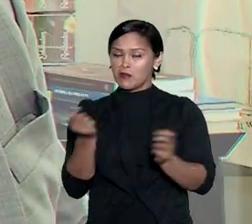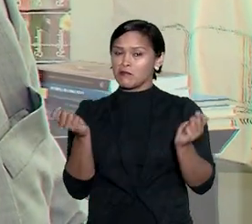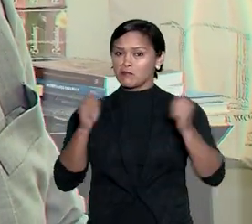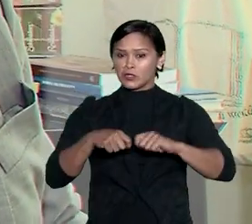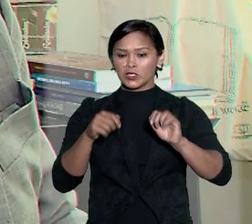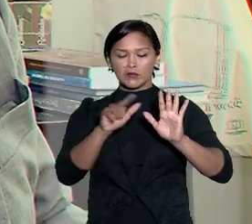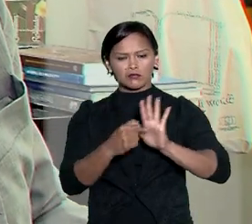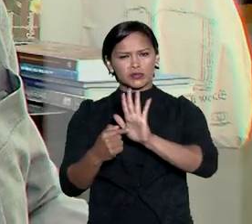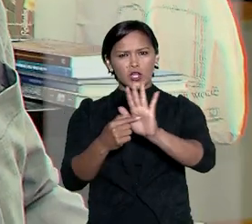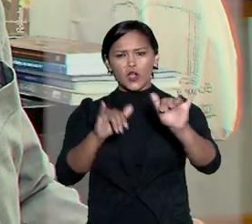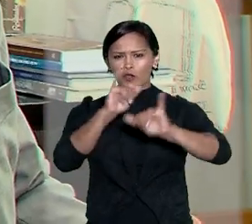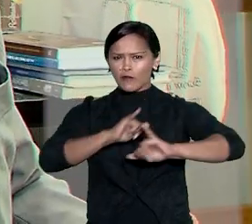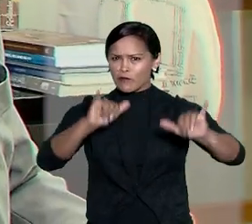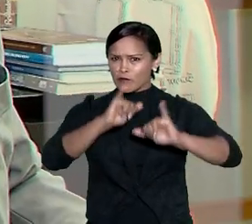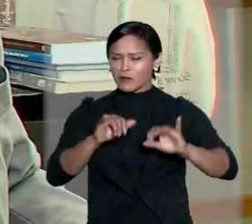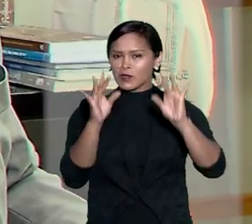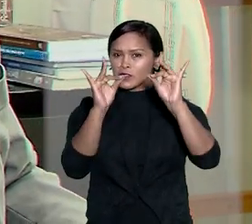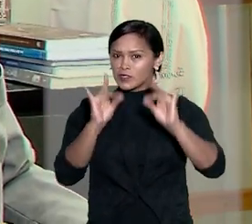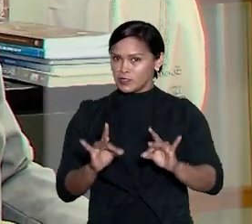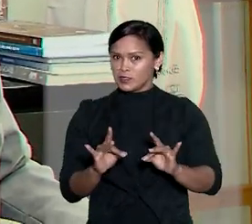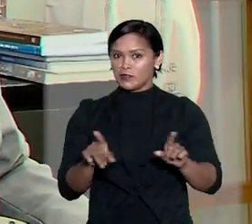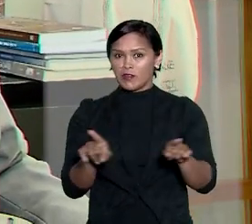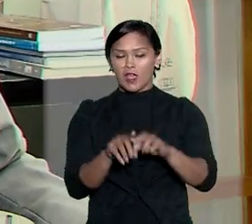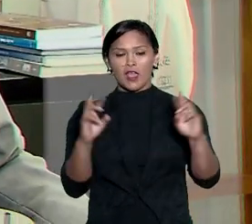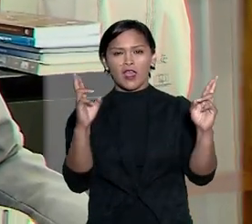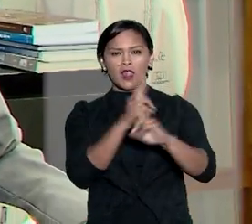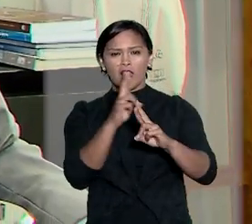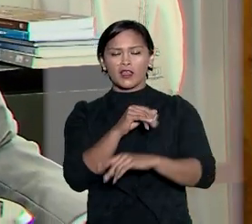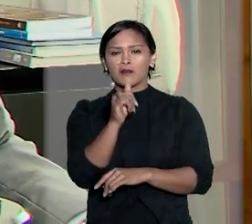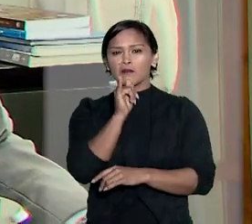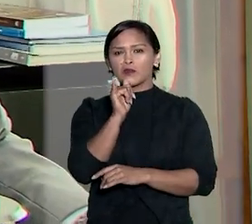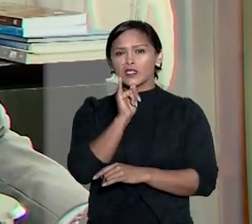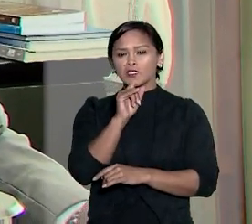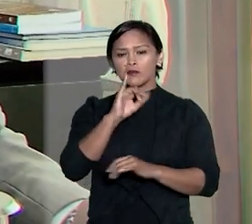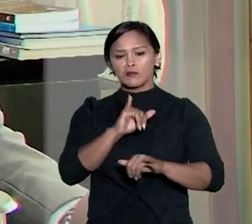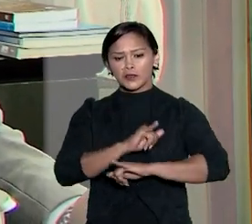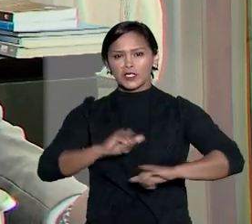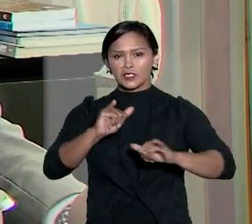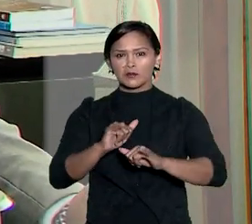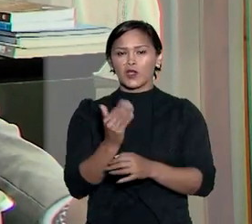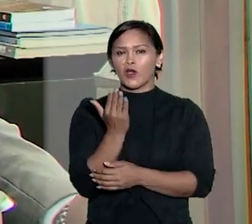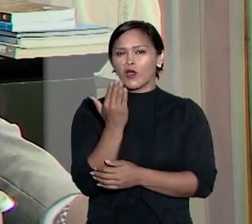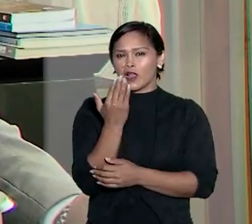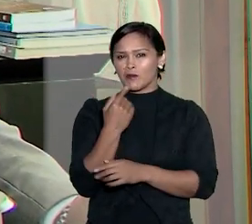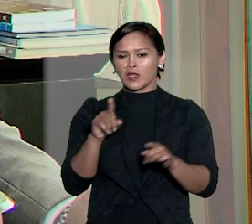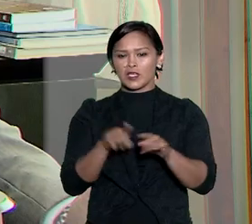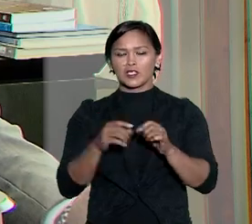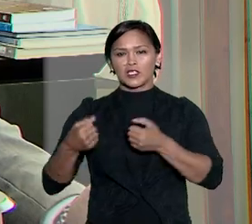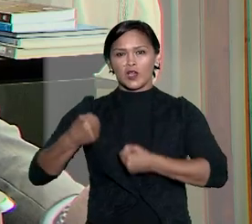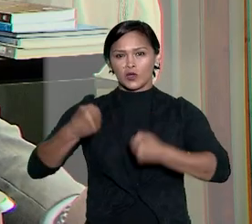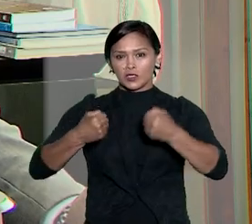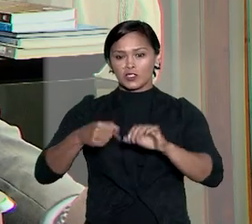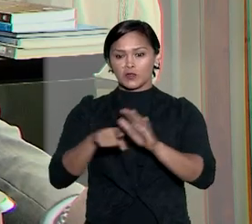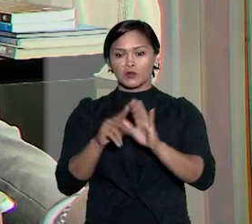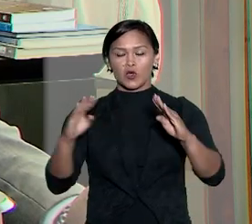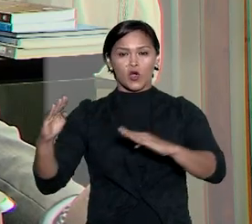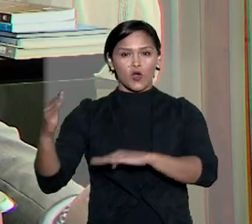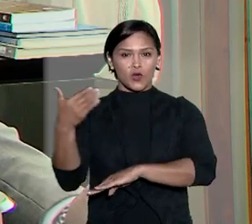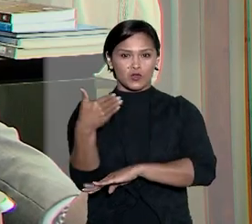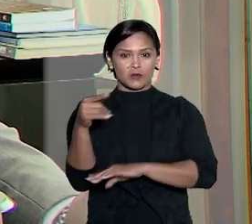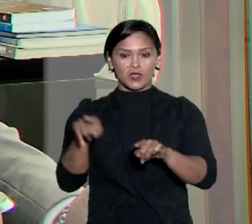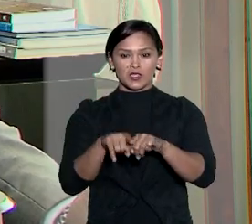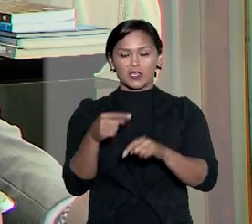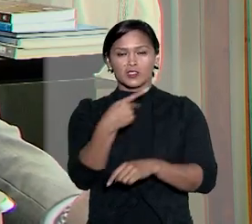poderia expor informações sensíveis, relativas, por exemplo, a despesas com alimentação, transporte e